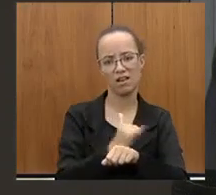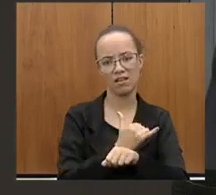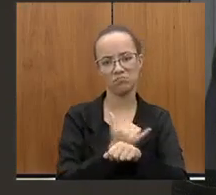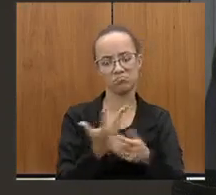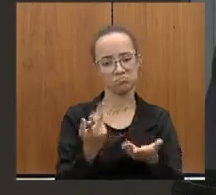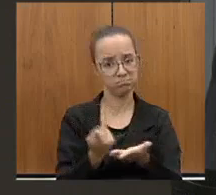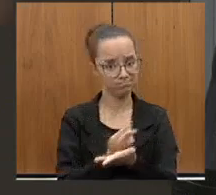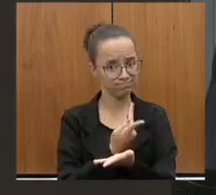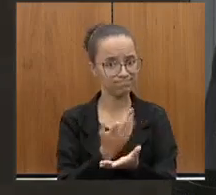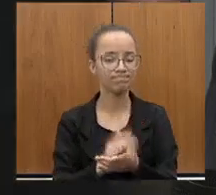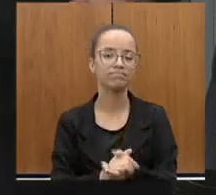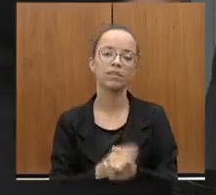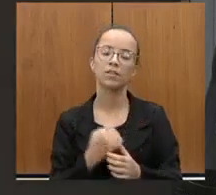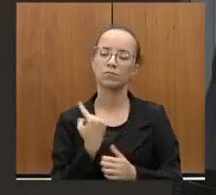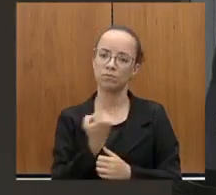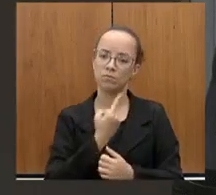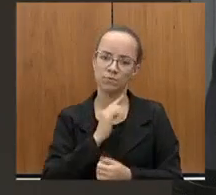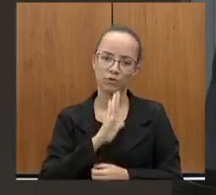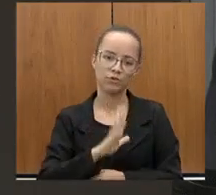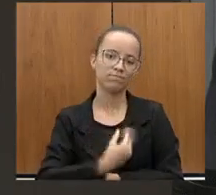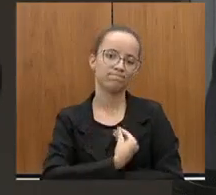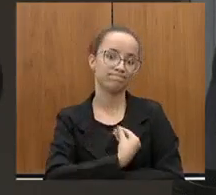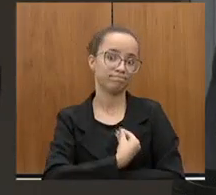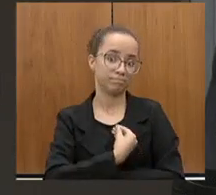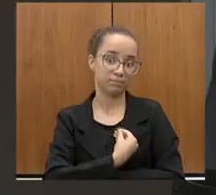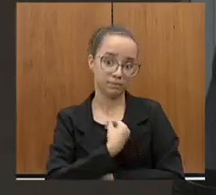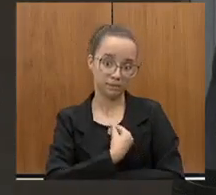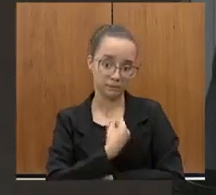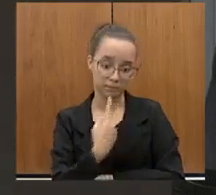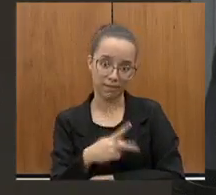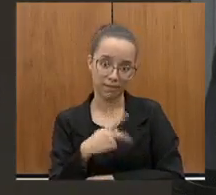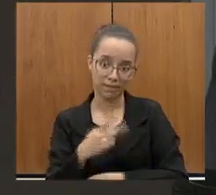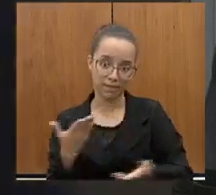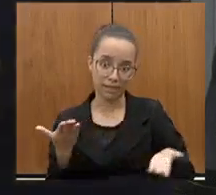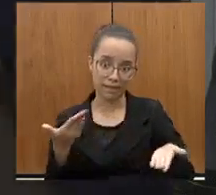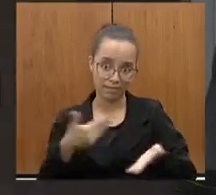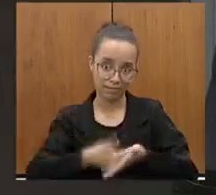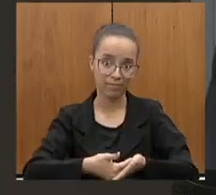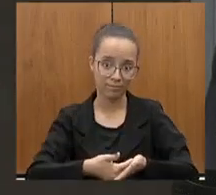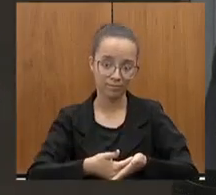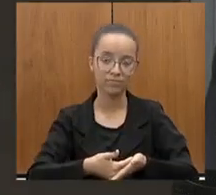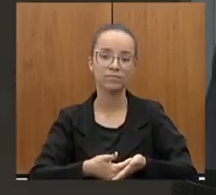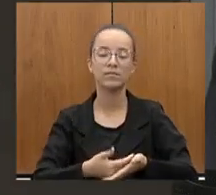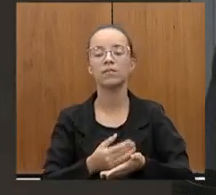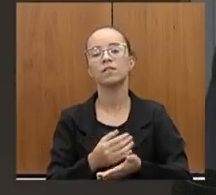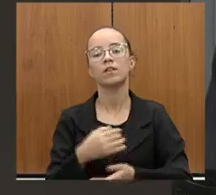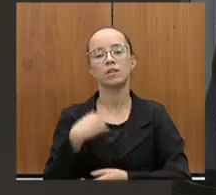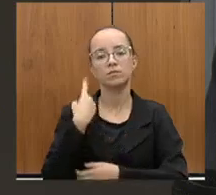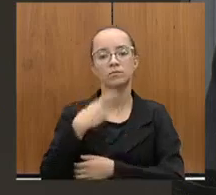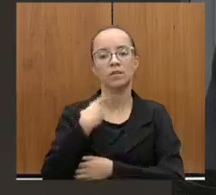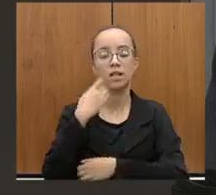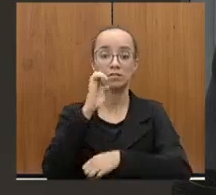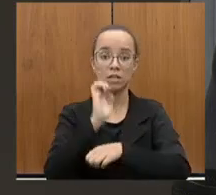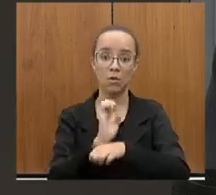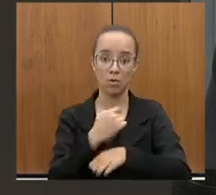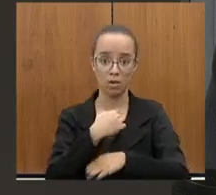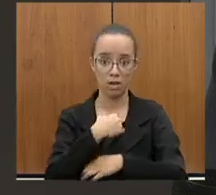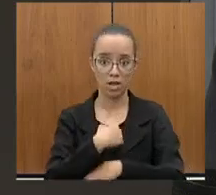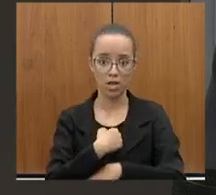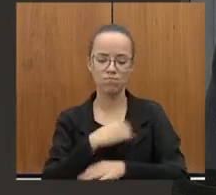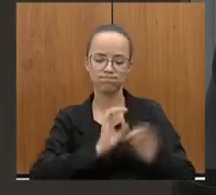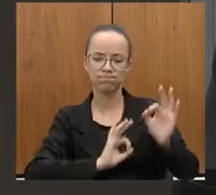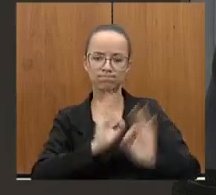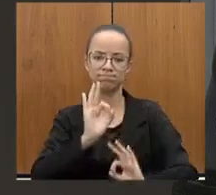e que nós já participamos dele e até aqui. Aqui, como deputada estadual, eu fiz um